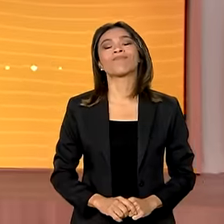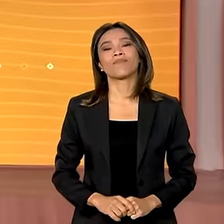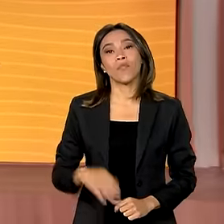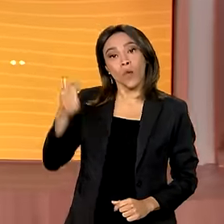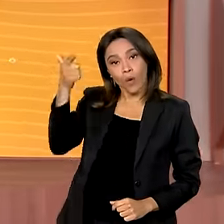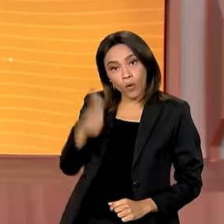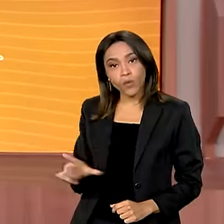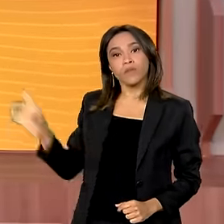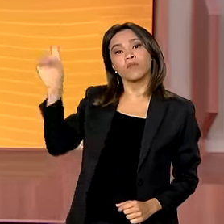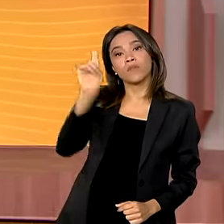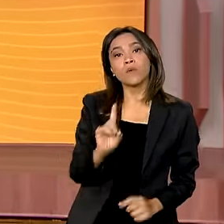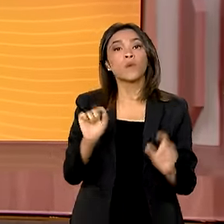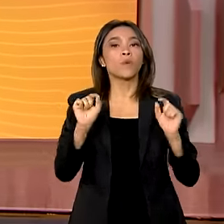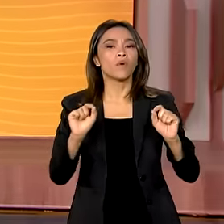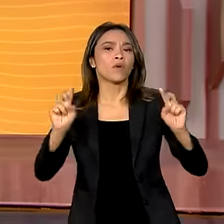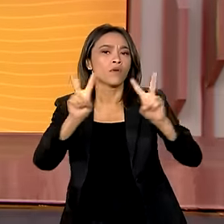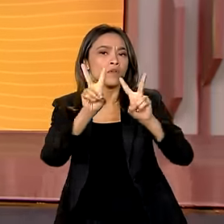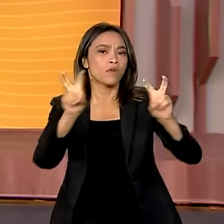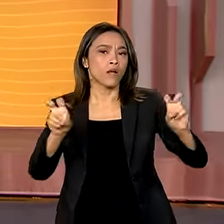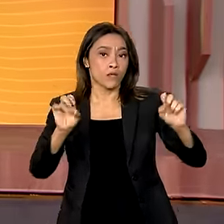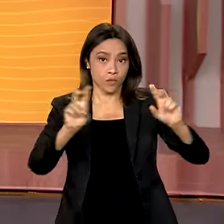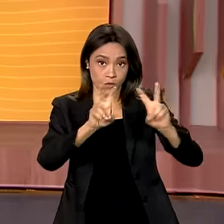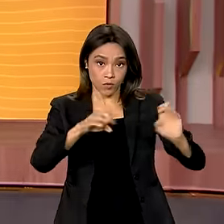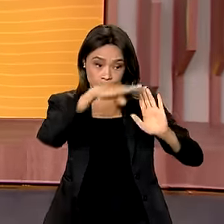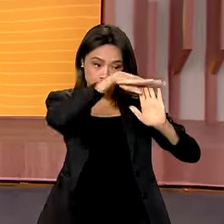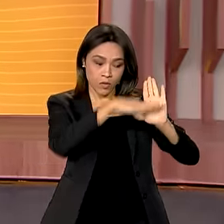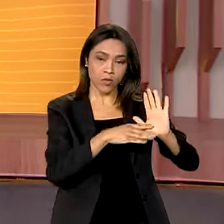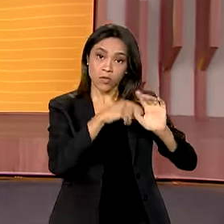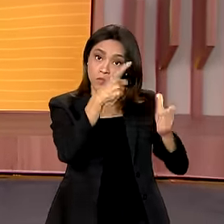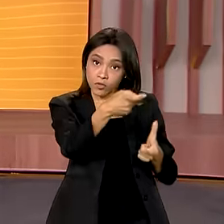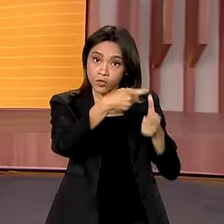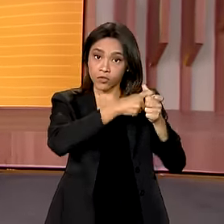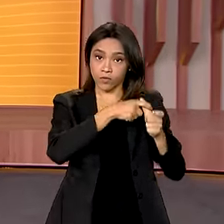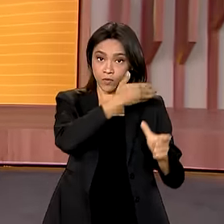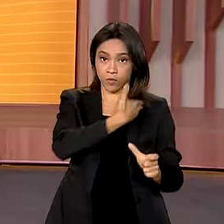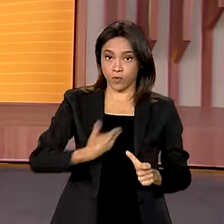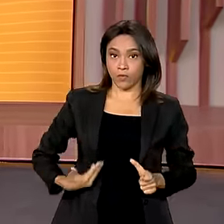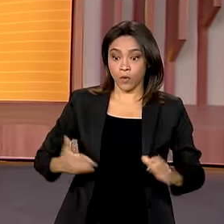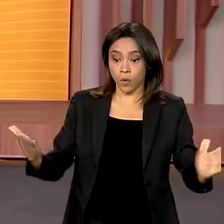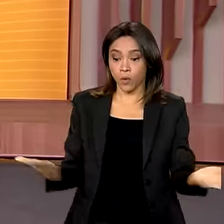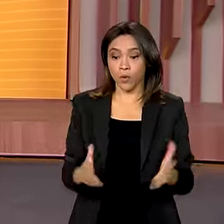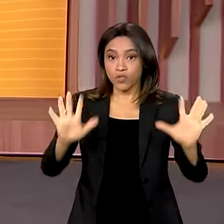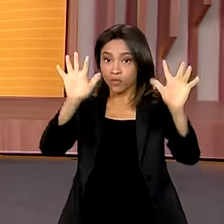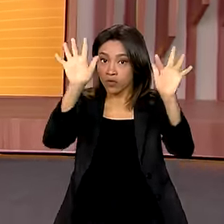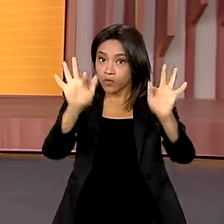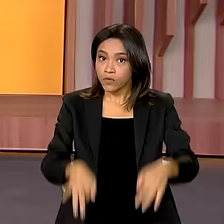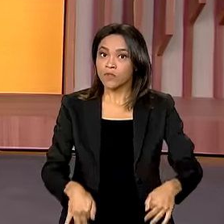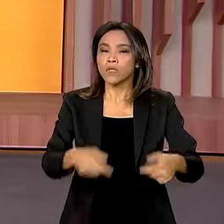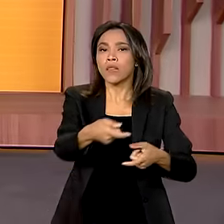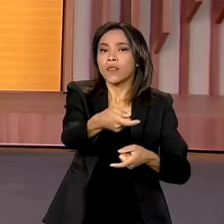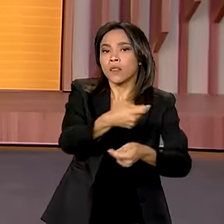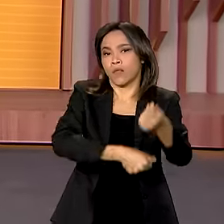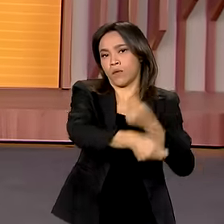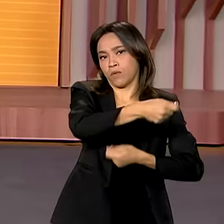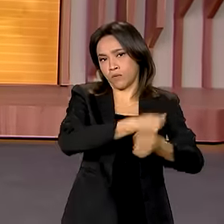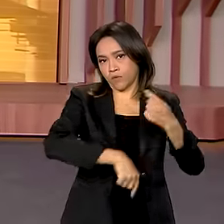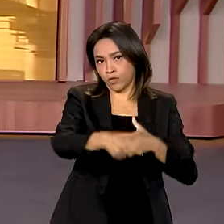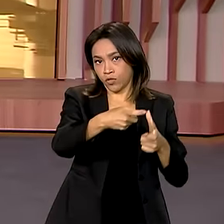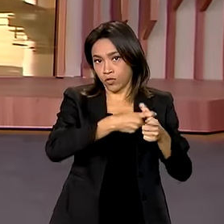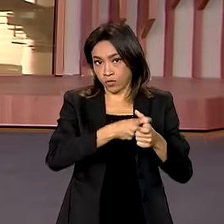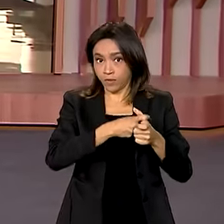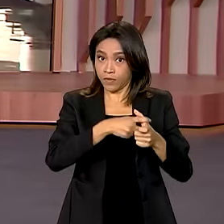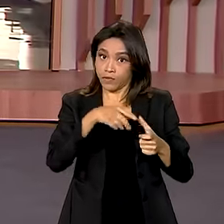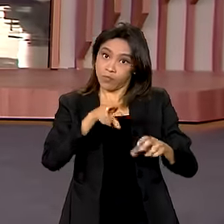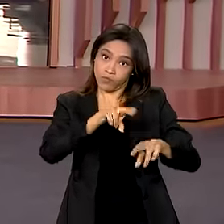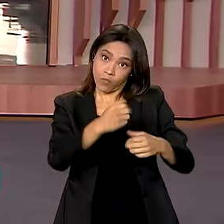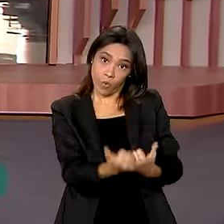Estamos de volta e vamos falar sobre o Desenrola Brasil. Termina hoje o prazo para a renegociação de dívidas pelo programa. A repórter